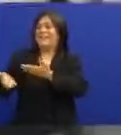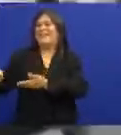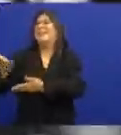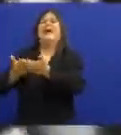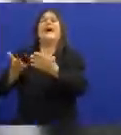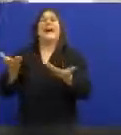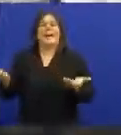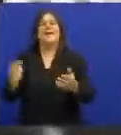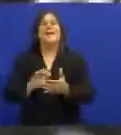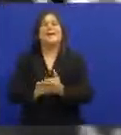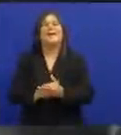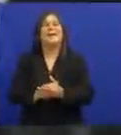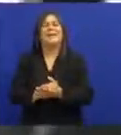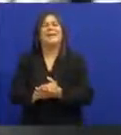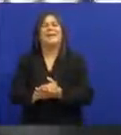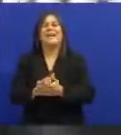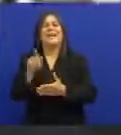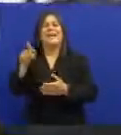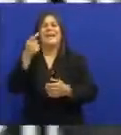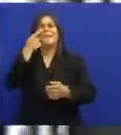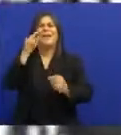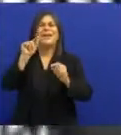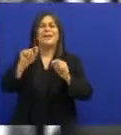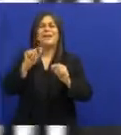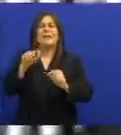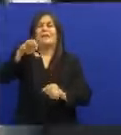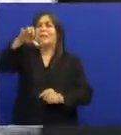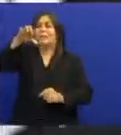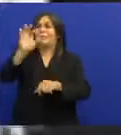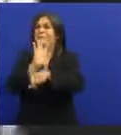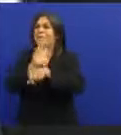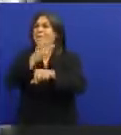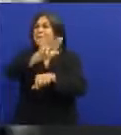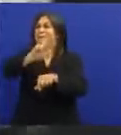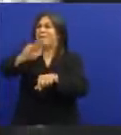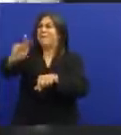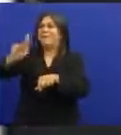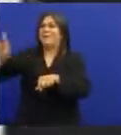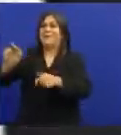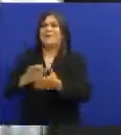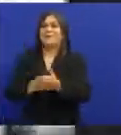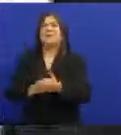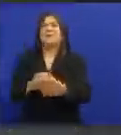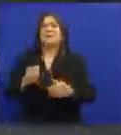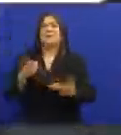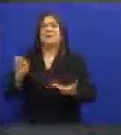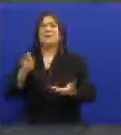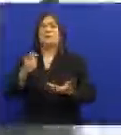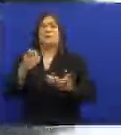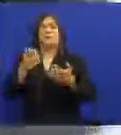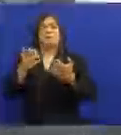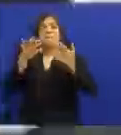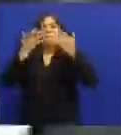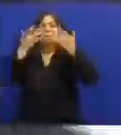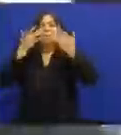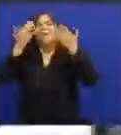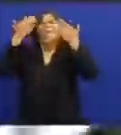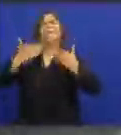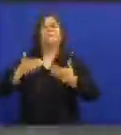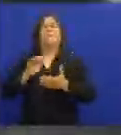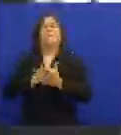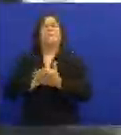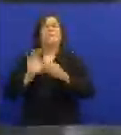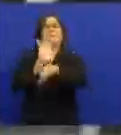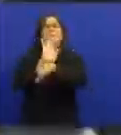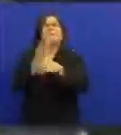E eles chegaram A participar De nove filmes E Jacos Inclusive como ator Jacos e Almira Como atores Em